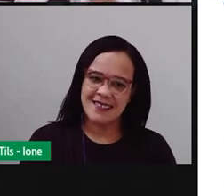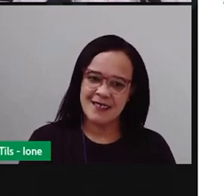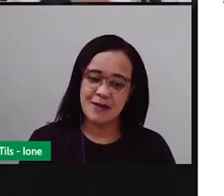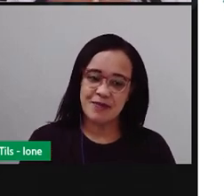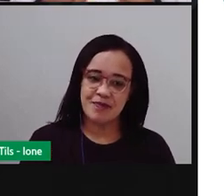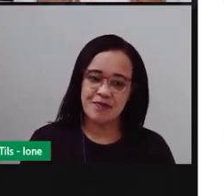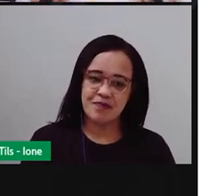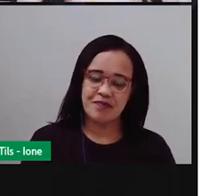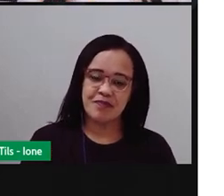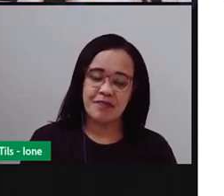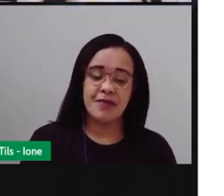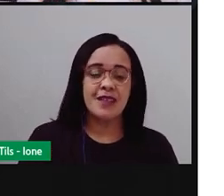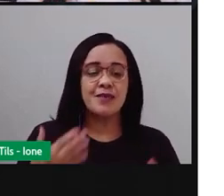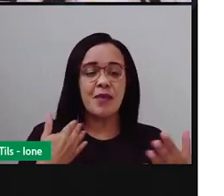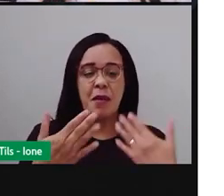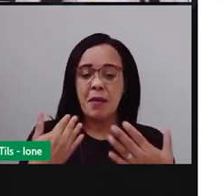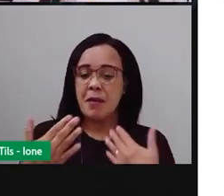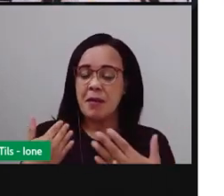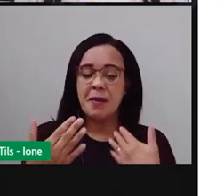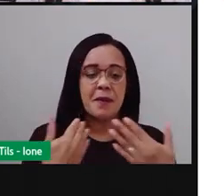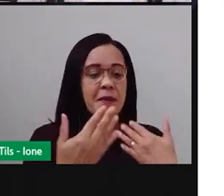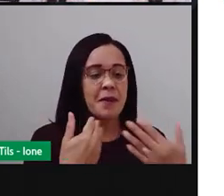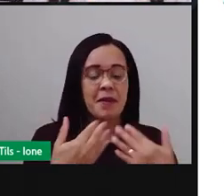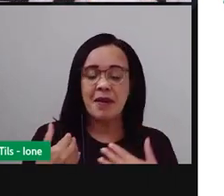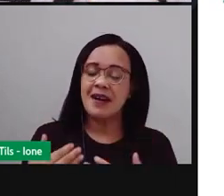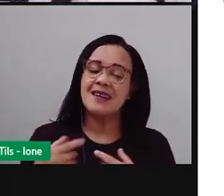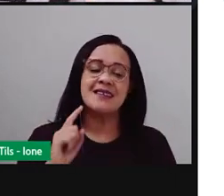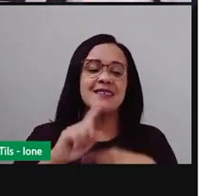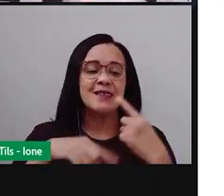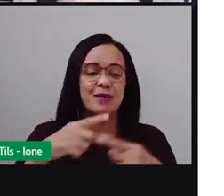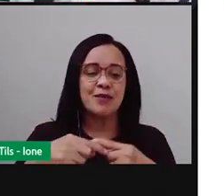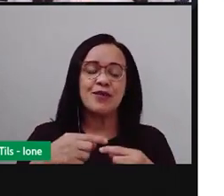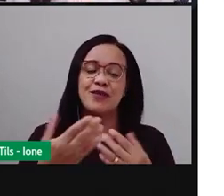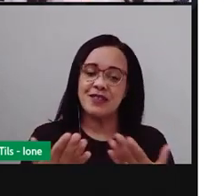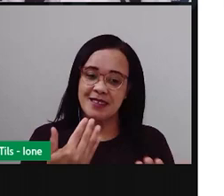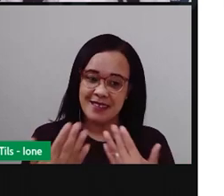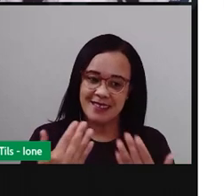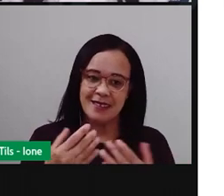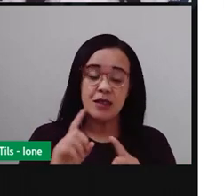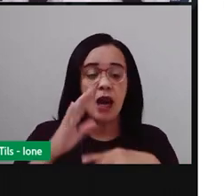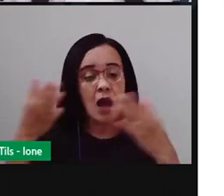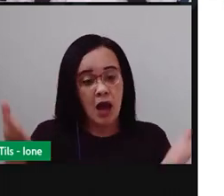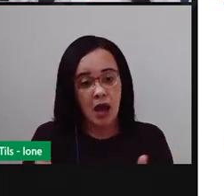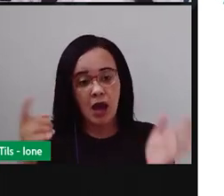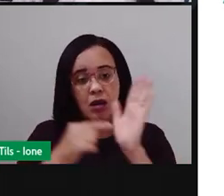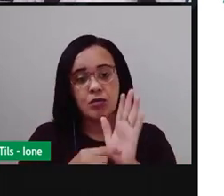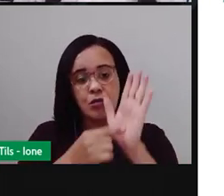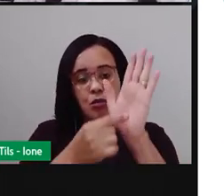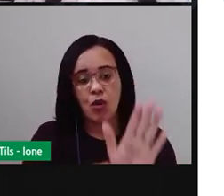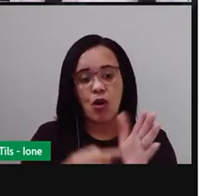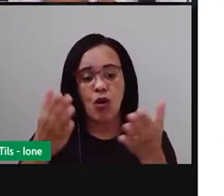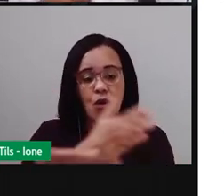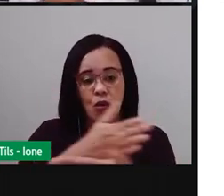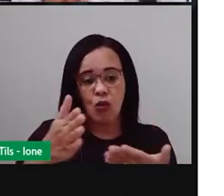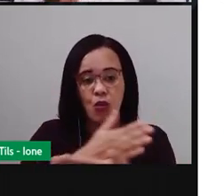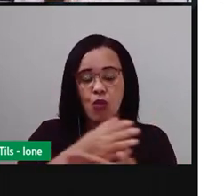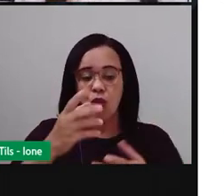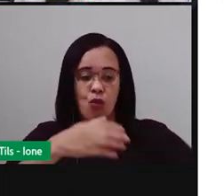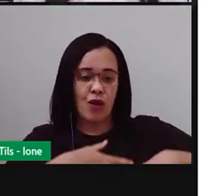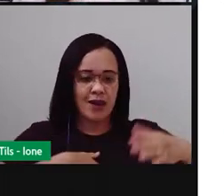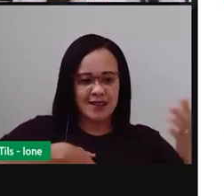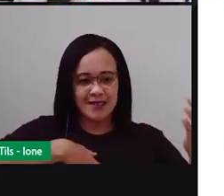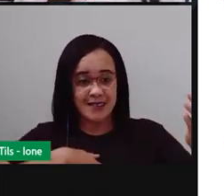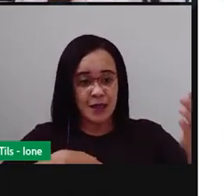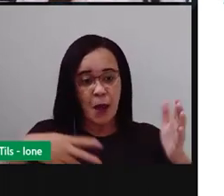para a gente interagir, tá bom? Agora, crianças, eu vou mostrar para vocês algumas danças que são